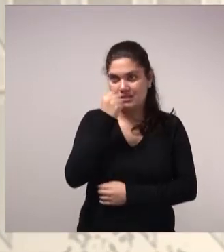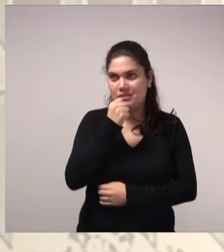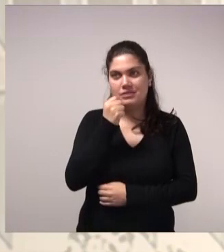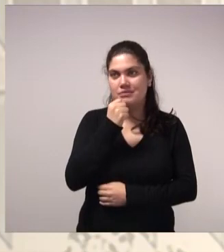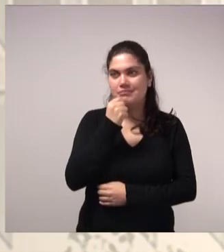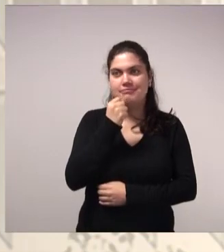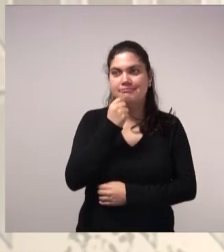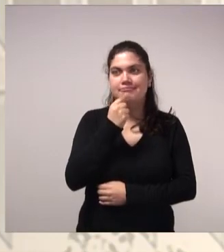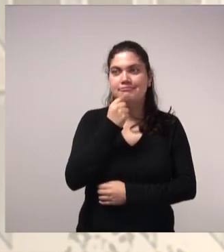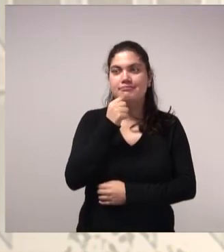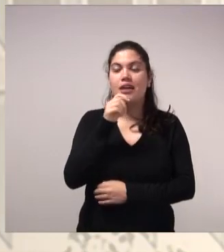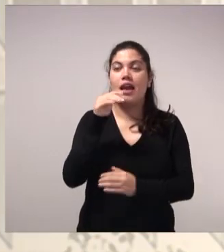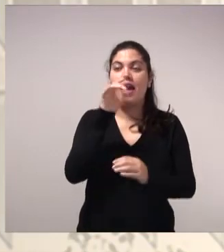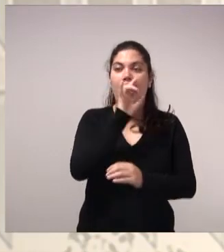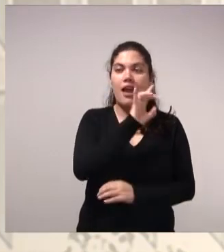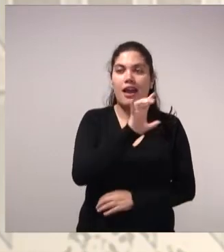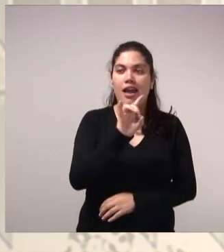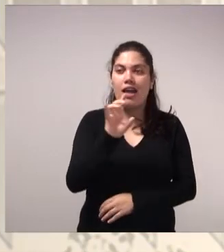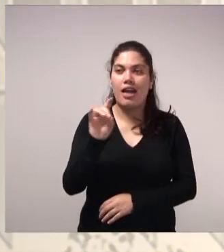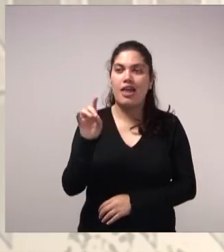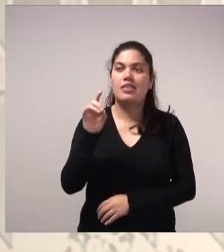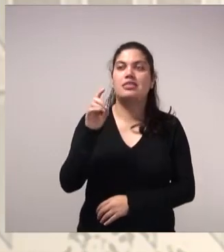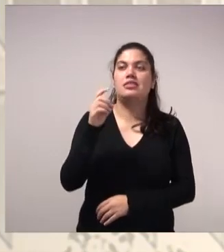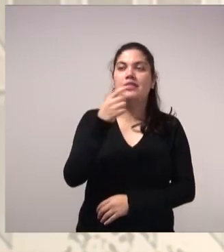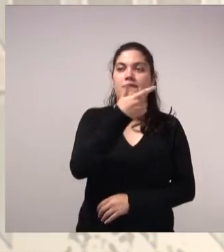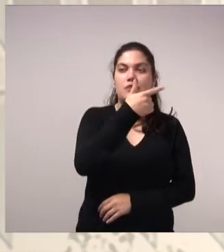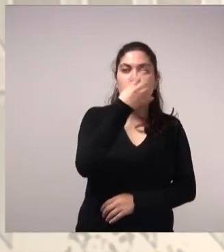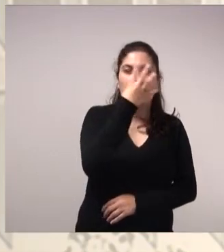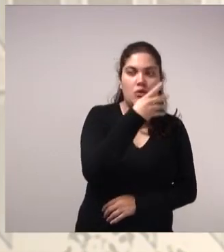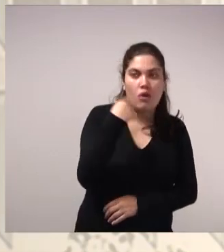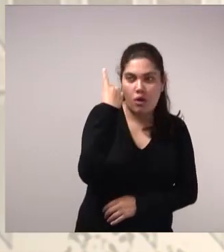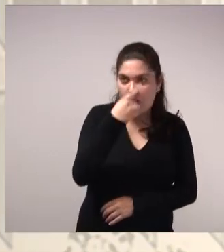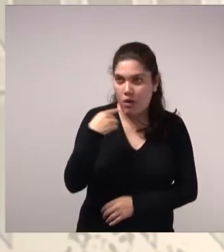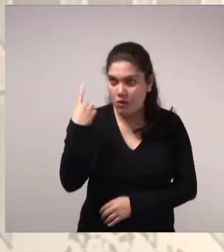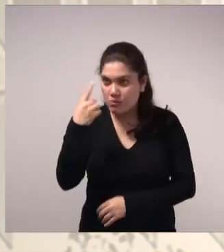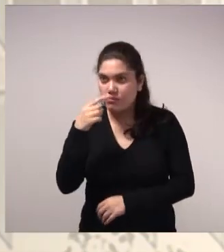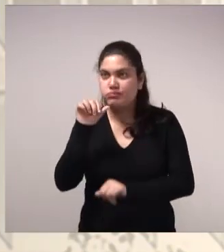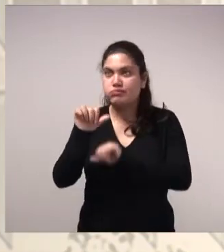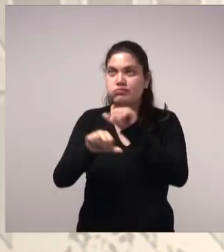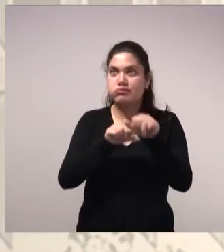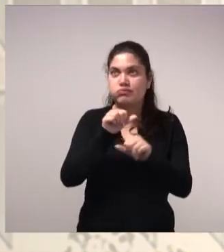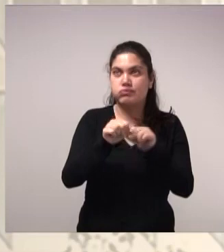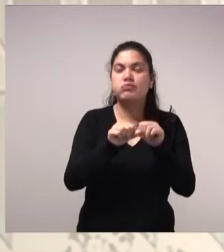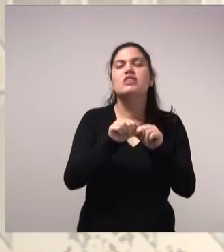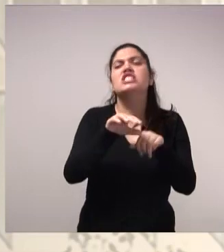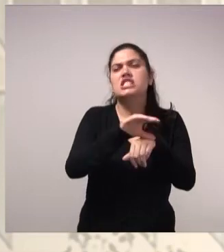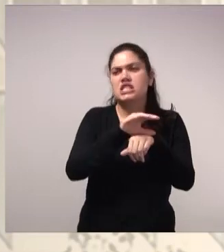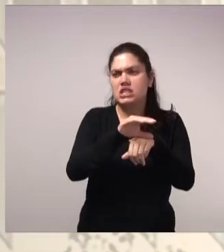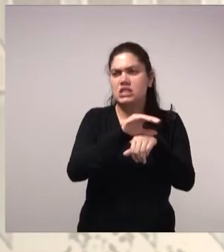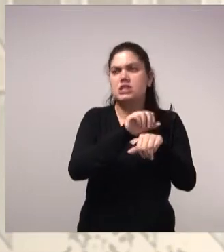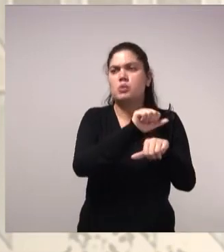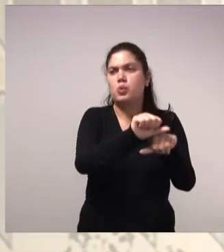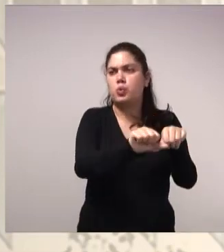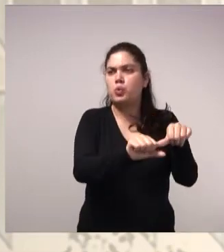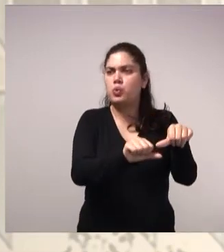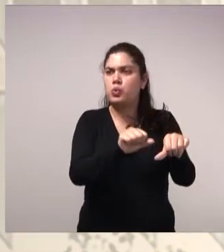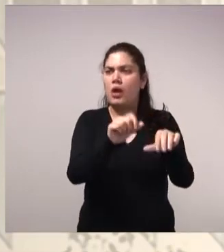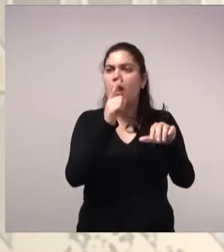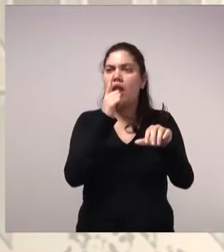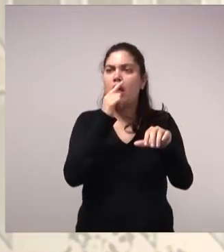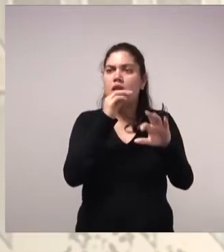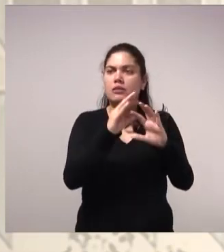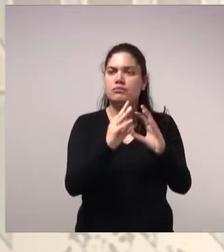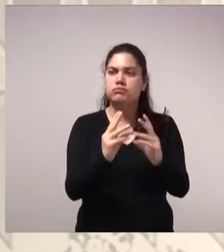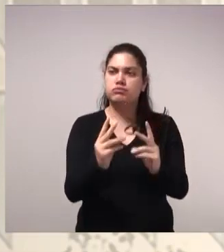é, a cada 24 horas, renovar essa água. Por mais que a água cinza tenha passado por um processo de tratamento, é importante